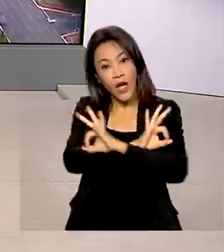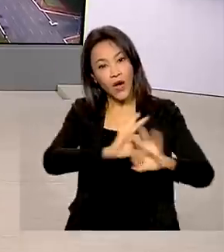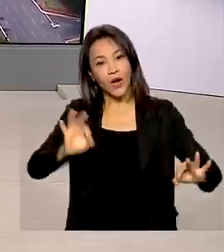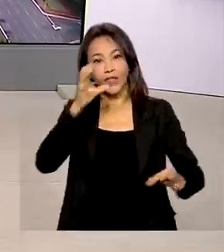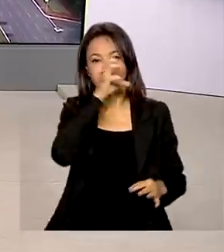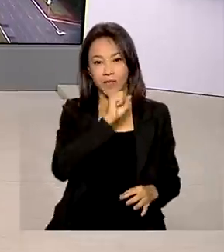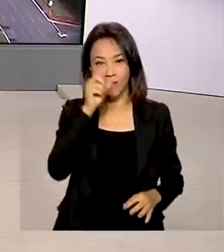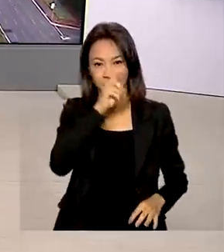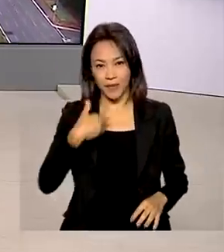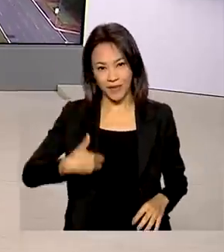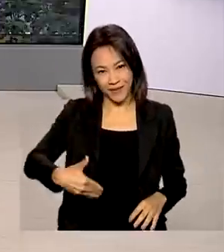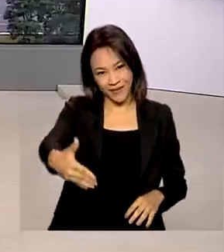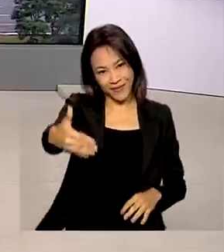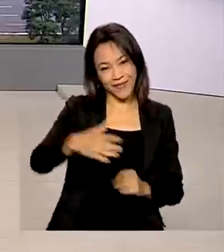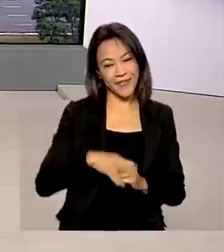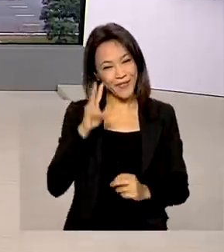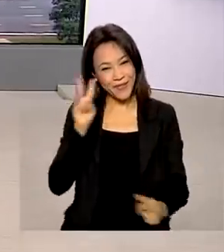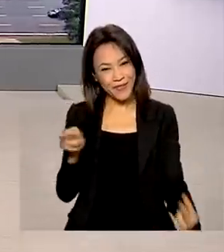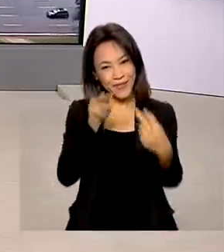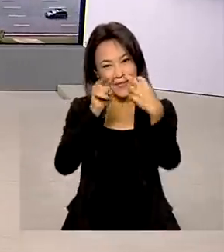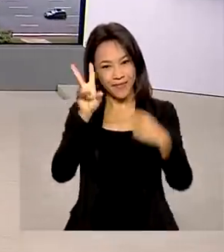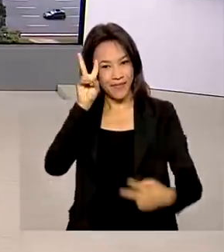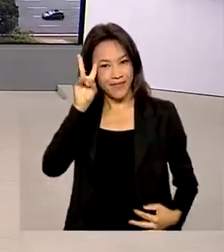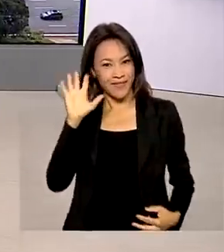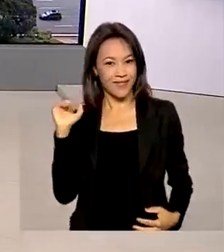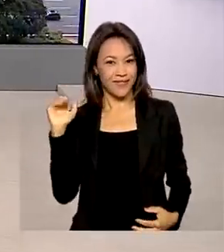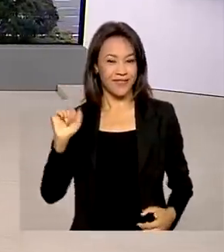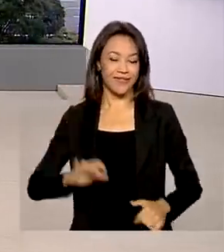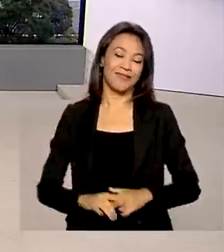fim de semana para você. Nos vemos na segunda-feira. Até lá!